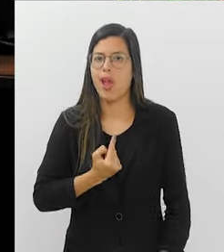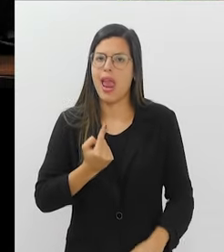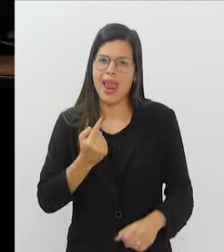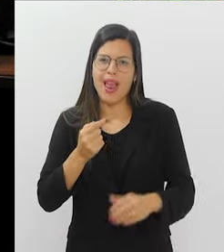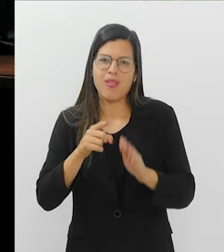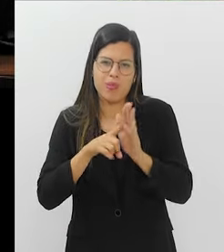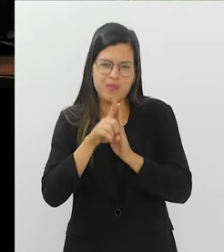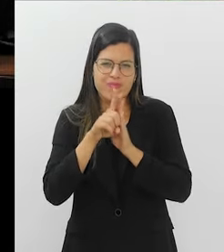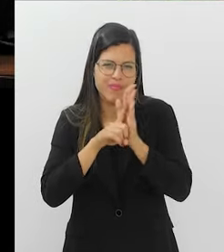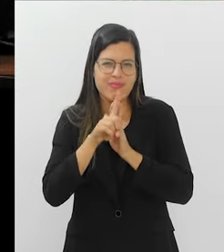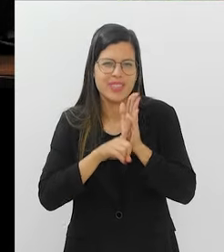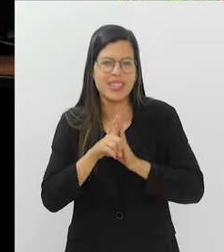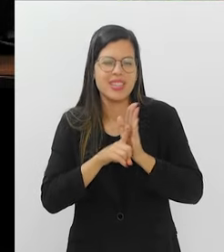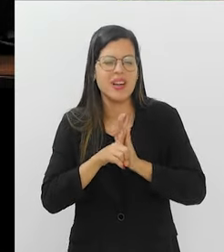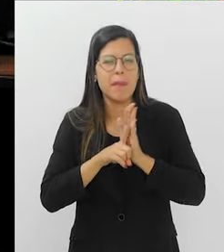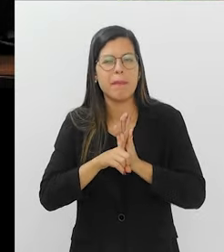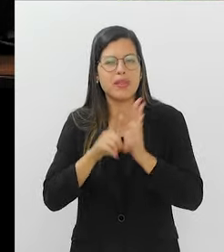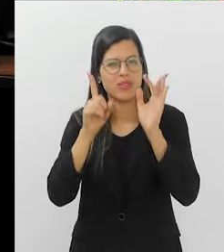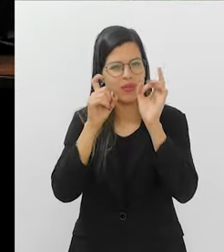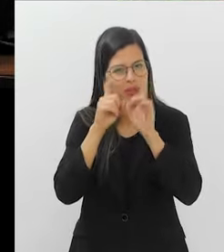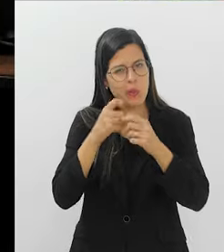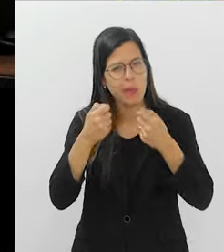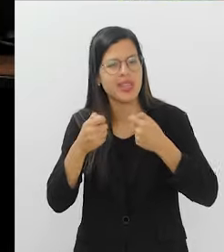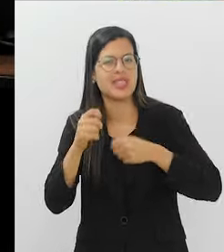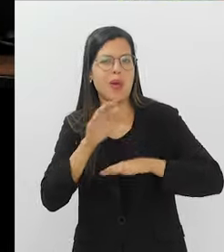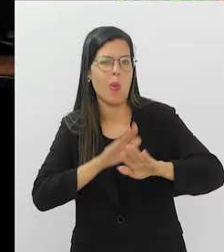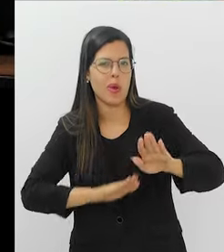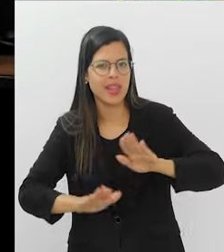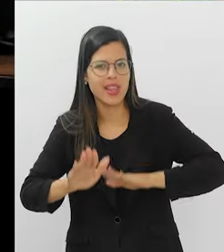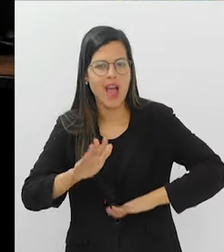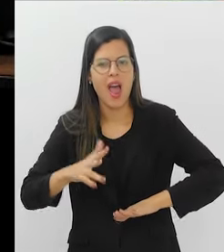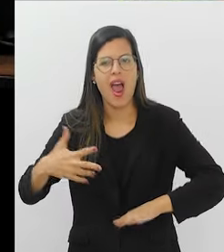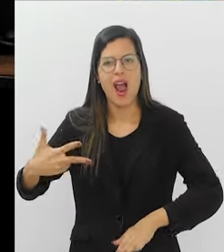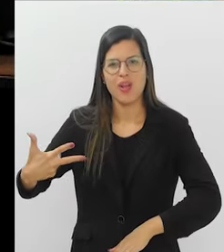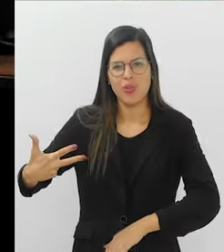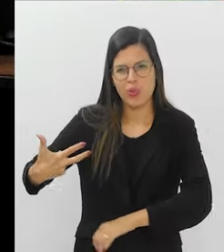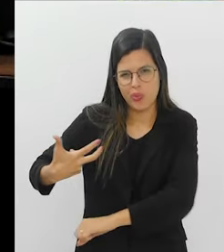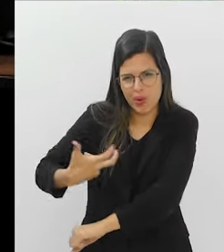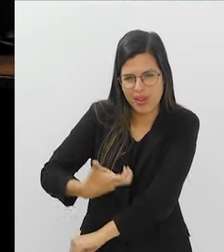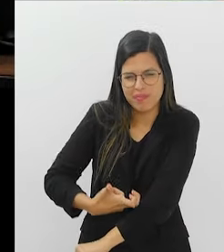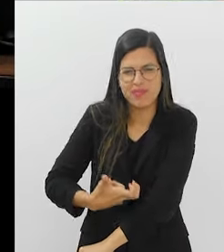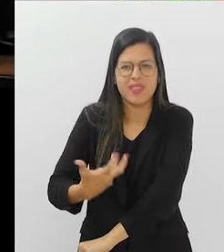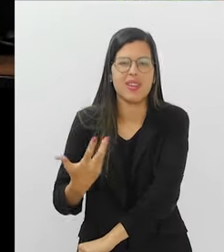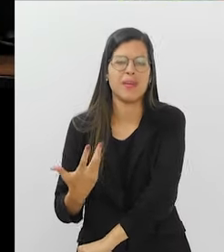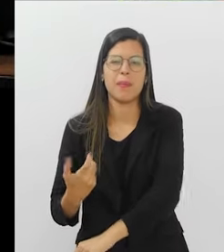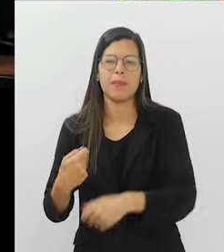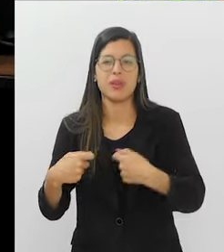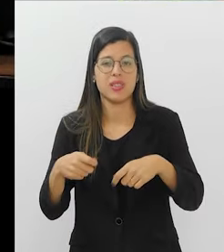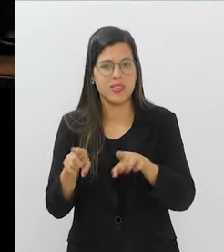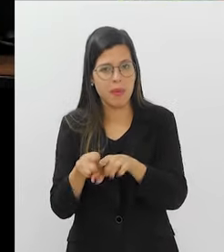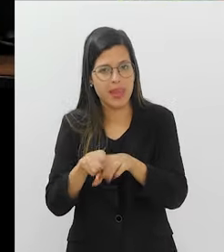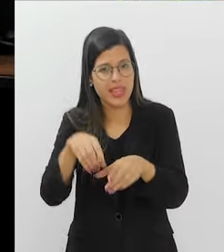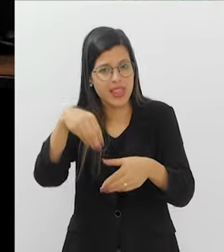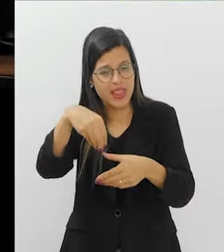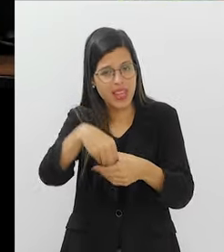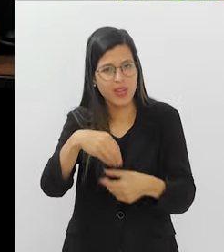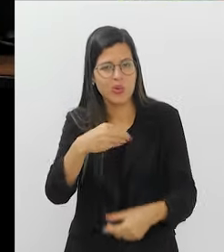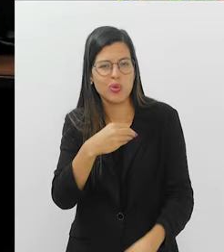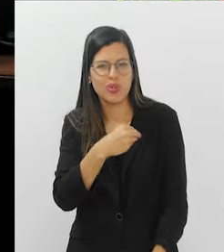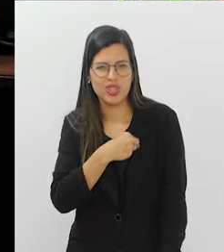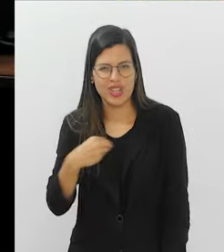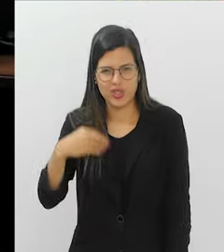apesar de ser um exame muito invasivo, né? Que requer alguns cuidados, anestesista, ser feito dentro de clínicas